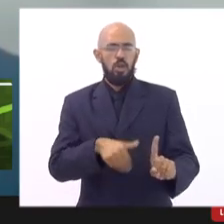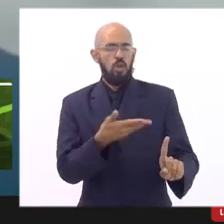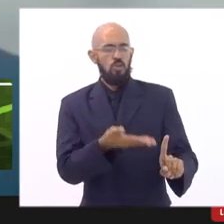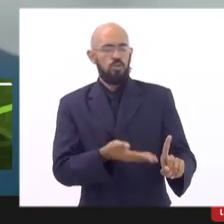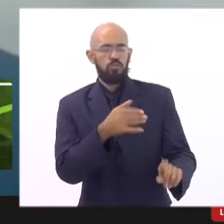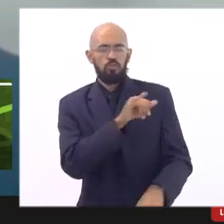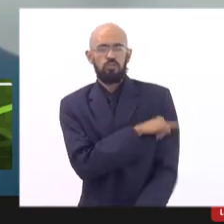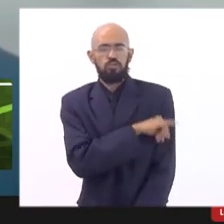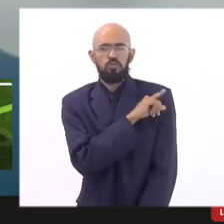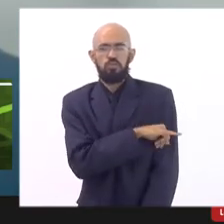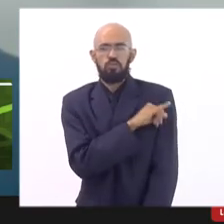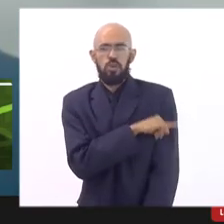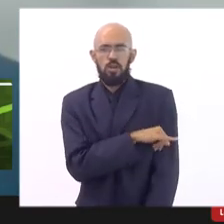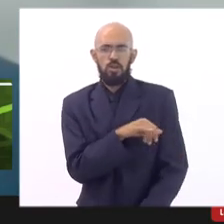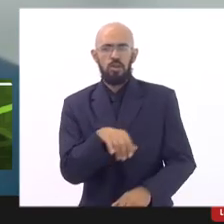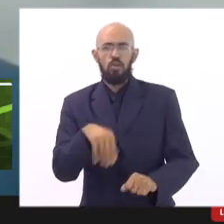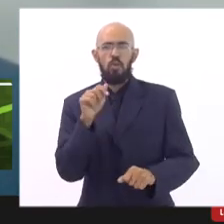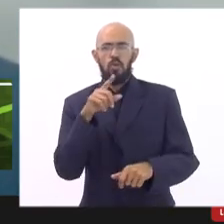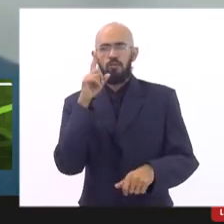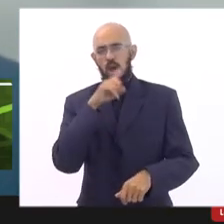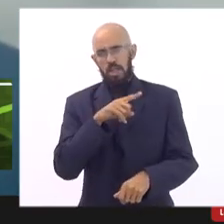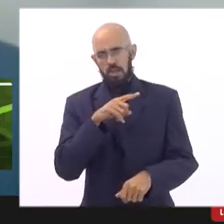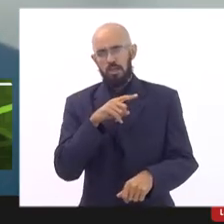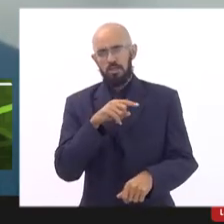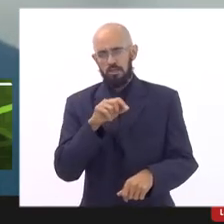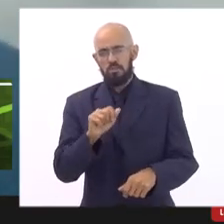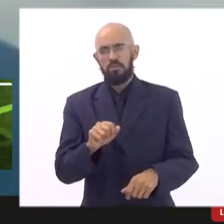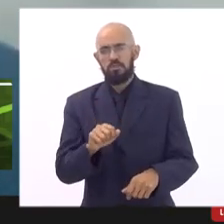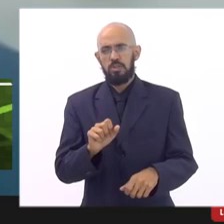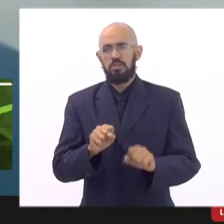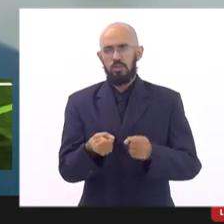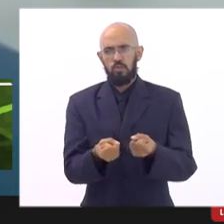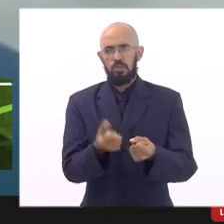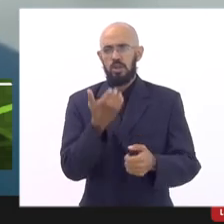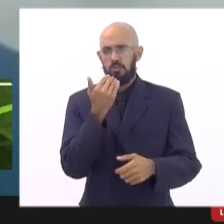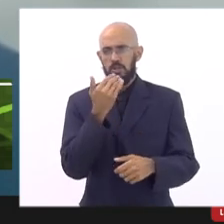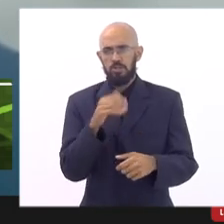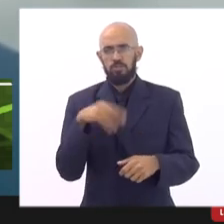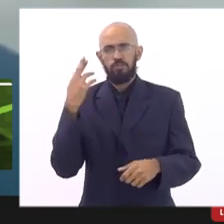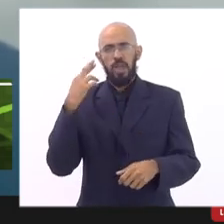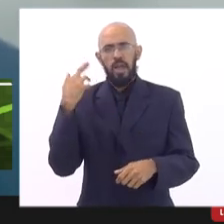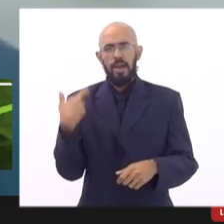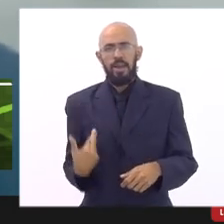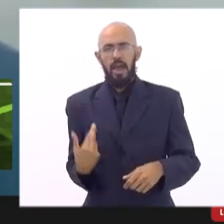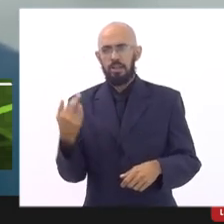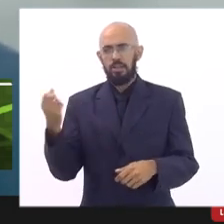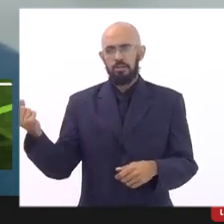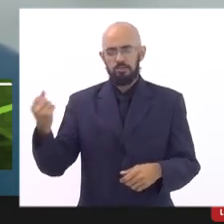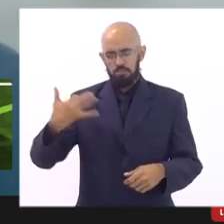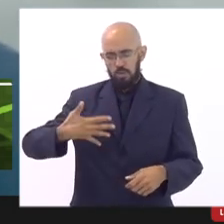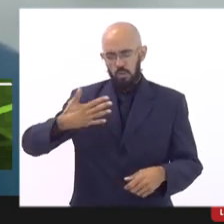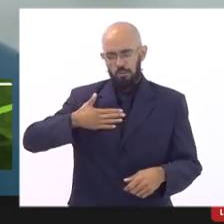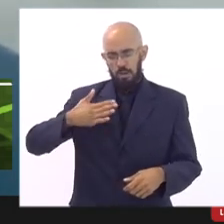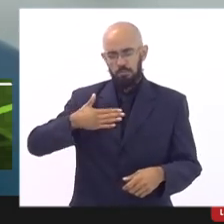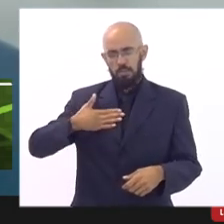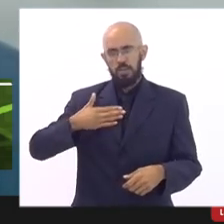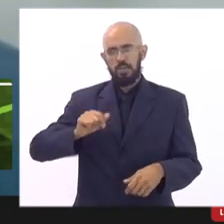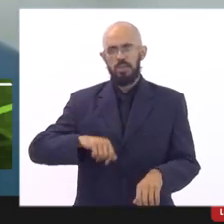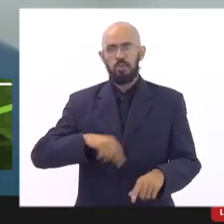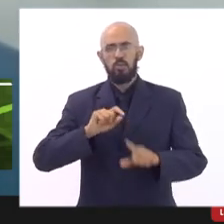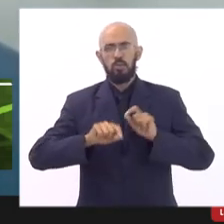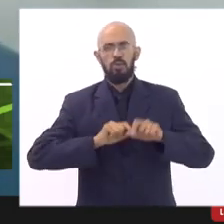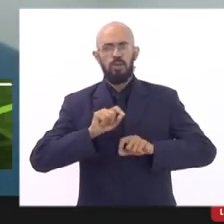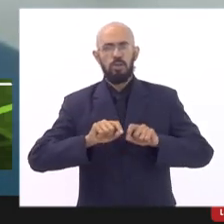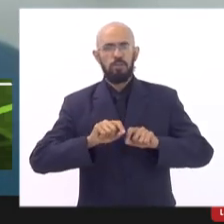muito na questão da segurança alimentar Renata outro dia me prestou esclarecimento dizendo que sequer conseguiu apesar de ter